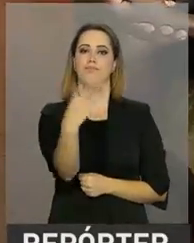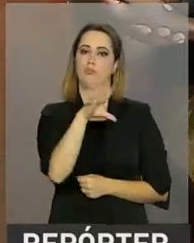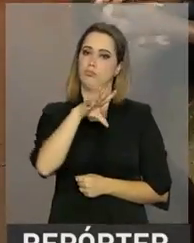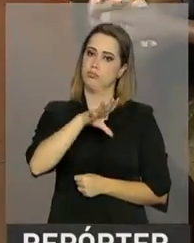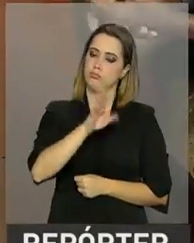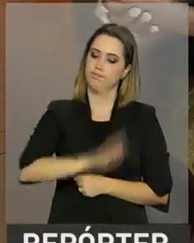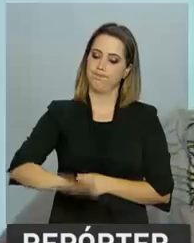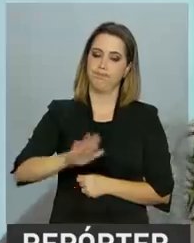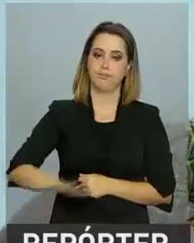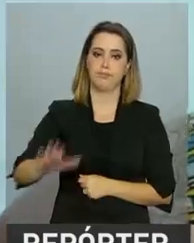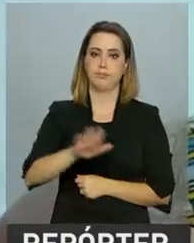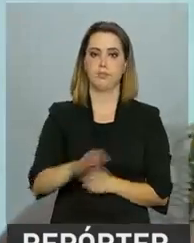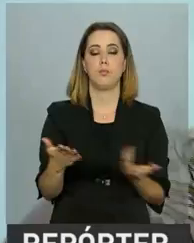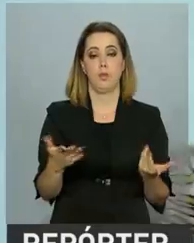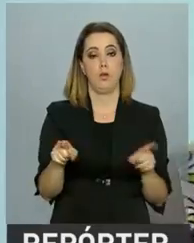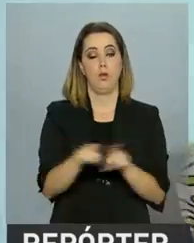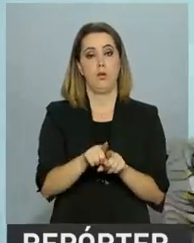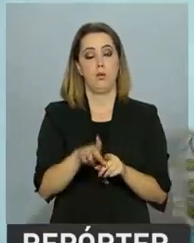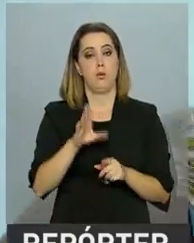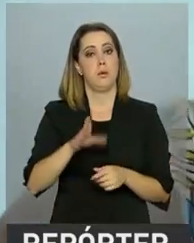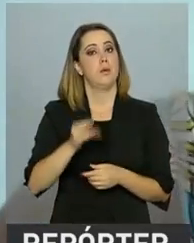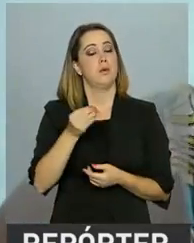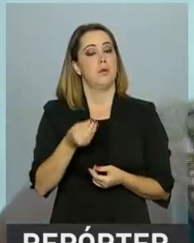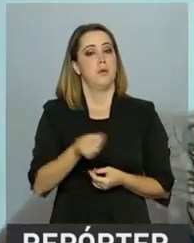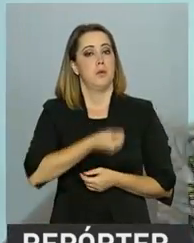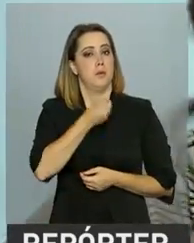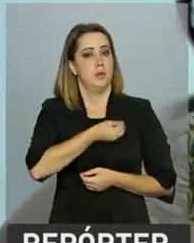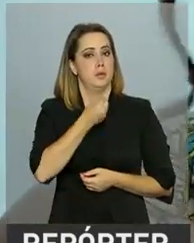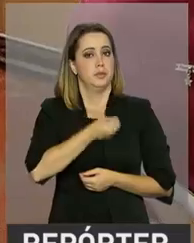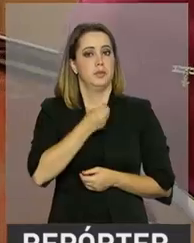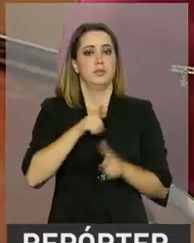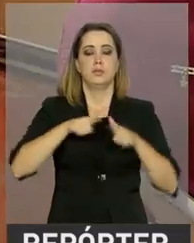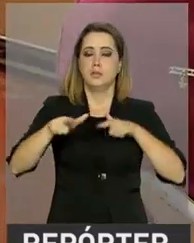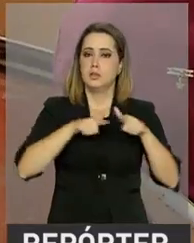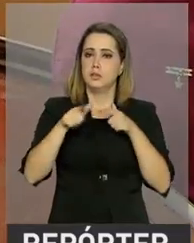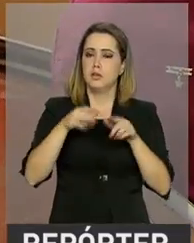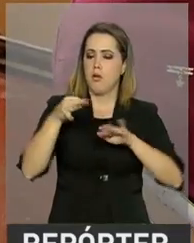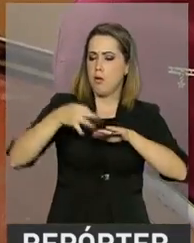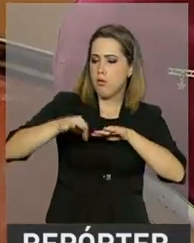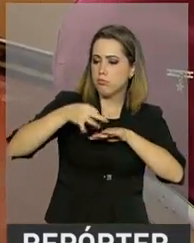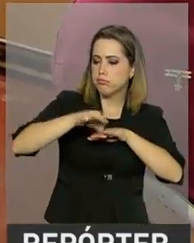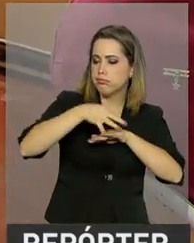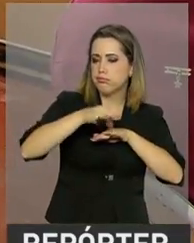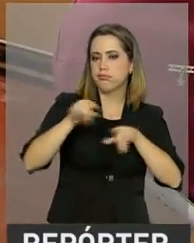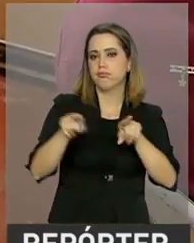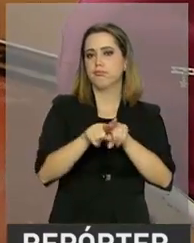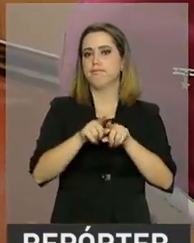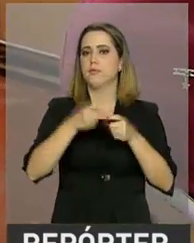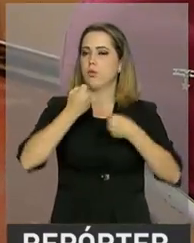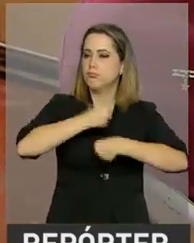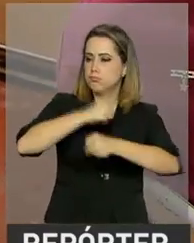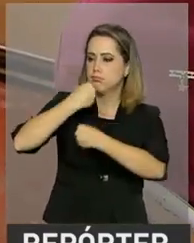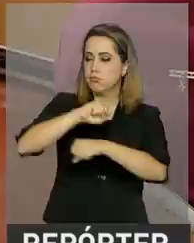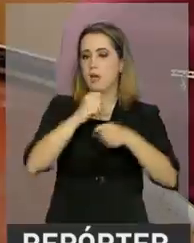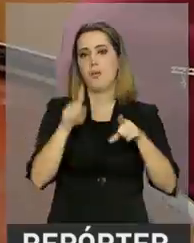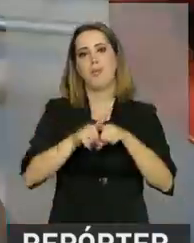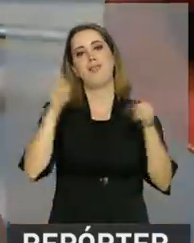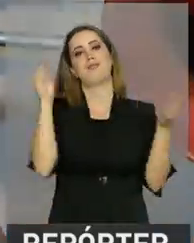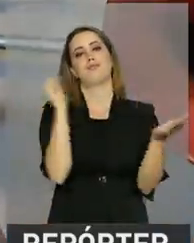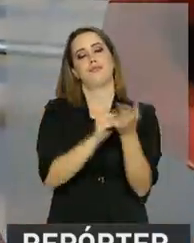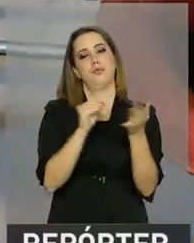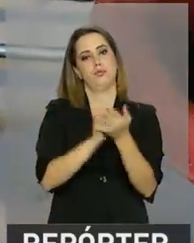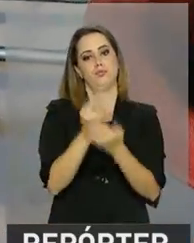desempregada. Para sustentar a casa faz bicos de faxineira e manicure, mas o dinheiro mal dá para pagar as